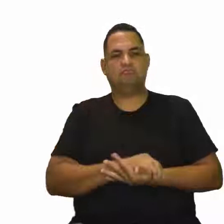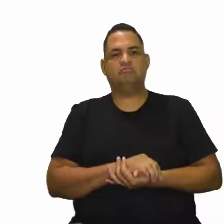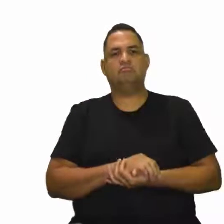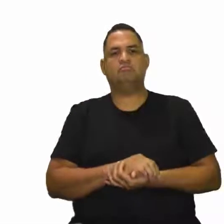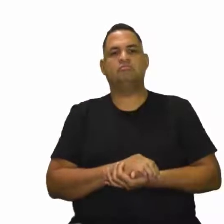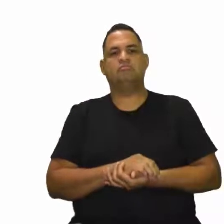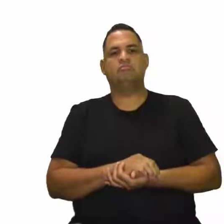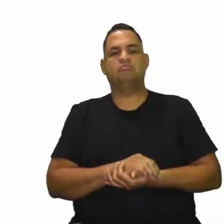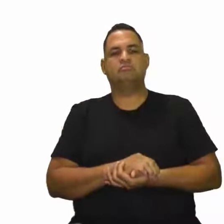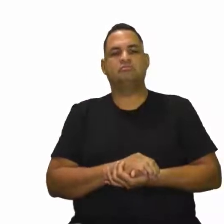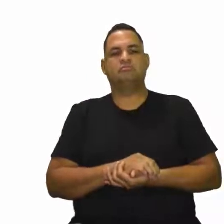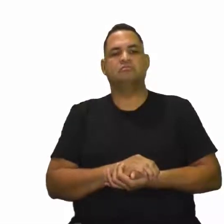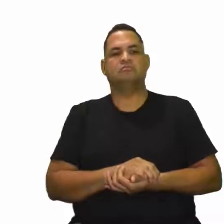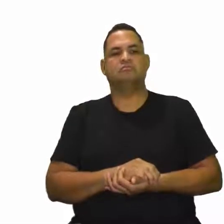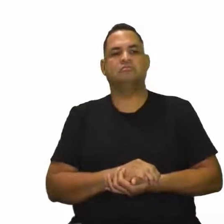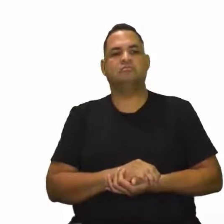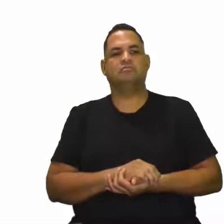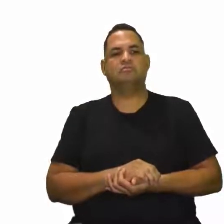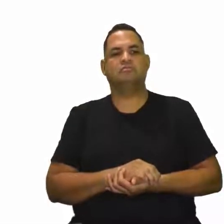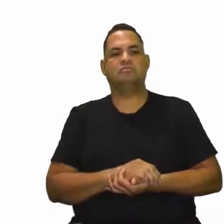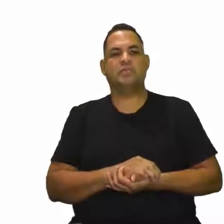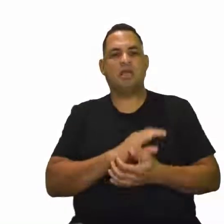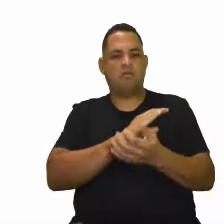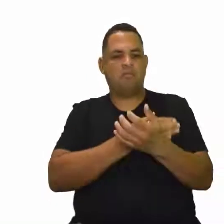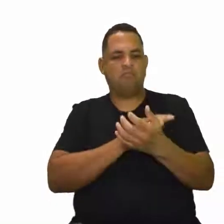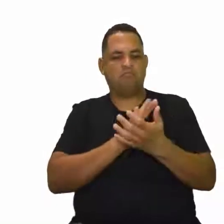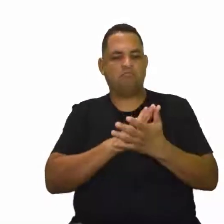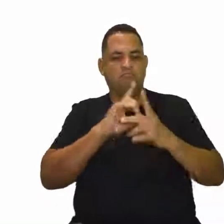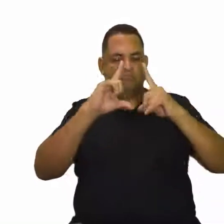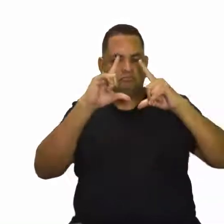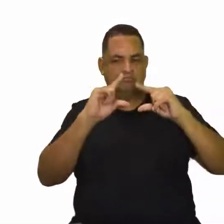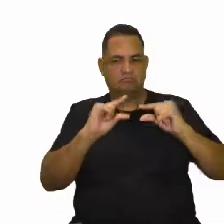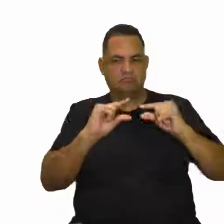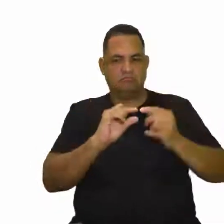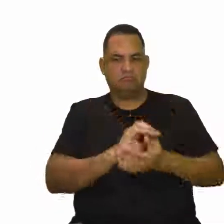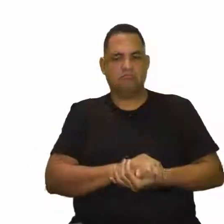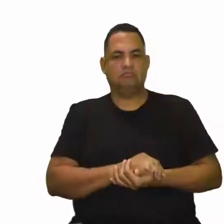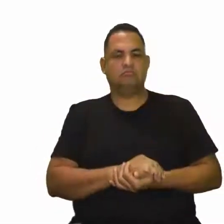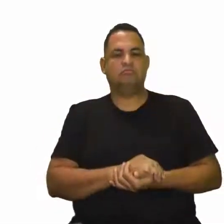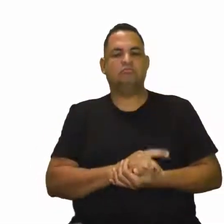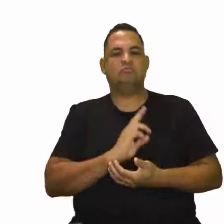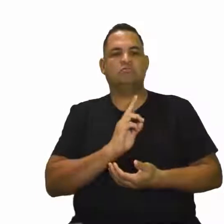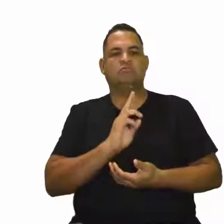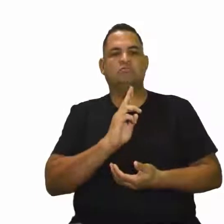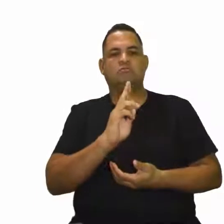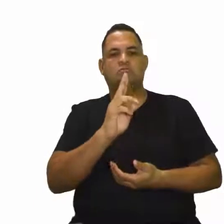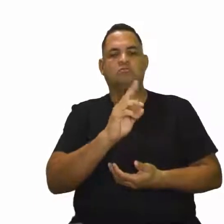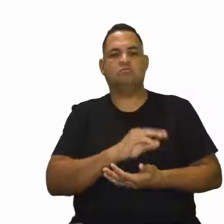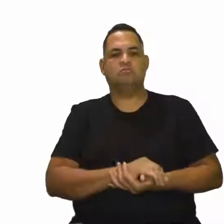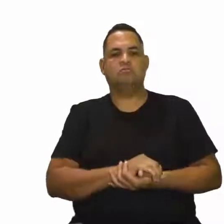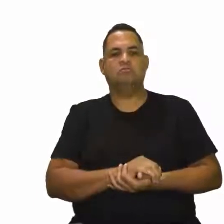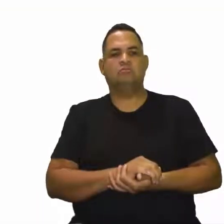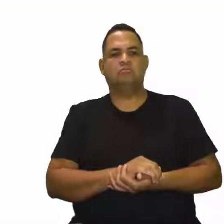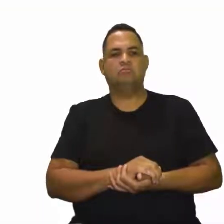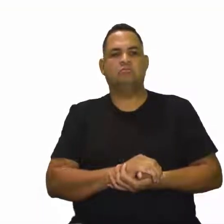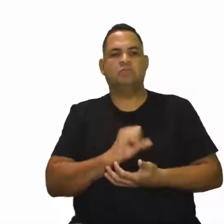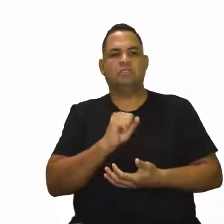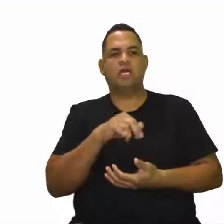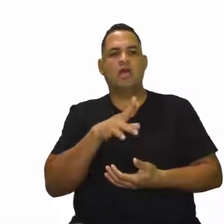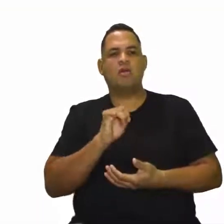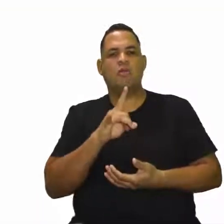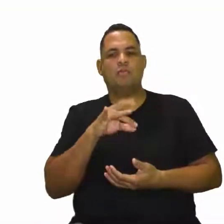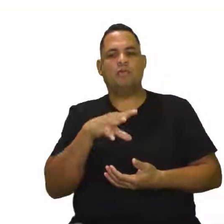tá? Então, essa massa muscular aí, ela fica reduzida, né? Esse processo está relacionado aí à sarcopenia.